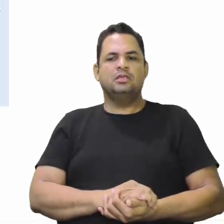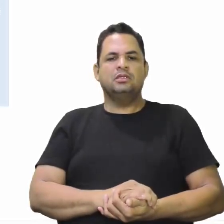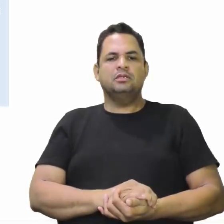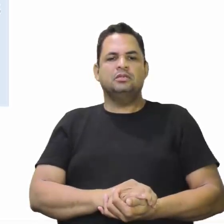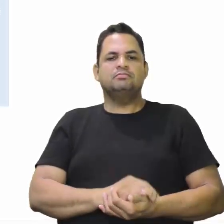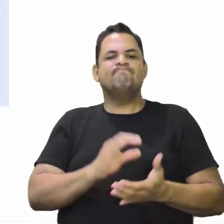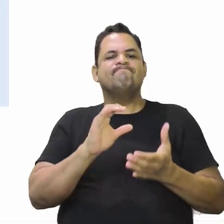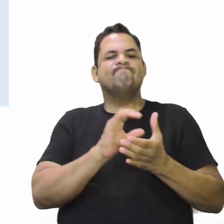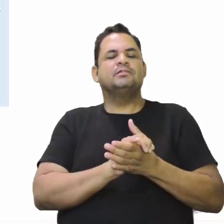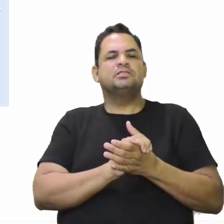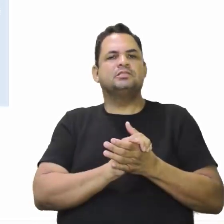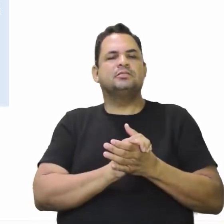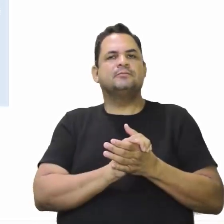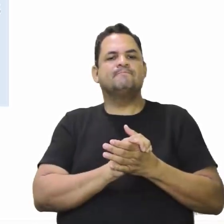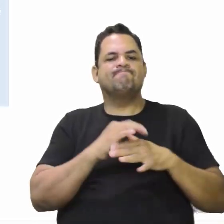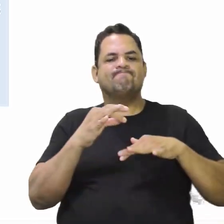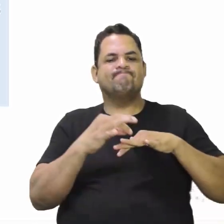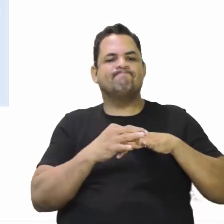Casar com indígena.